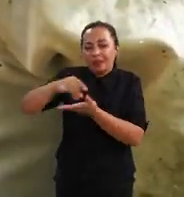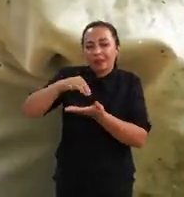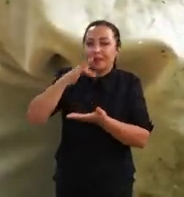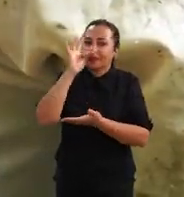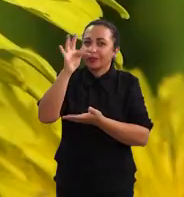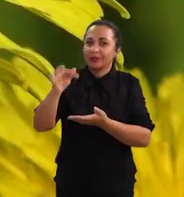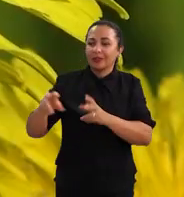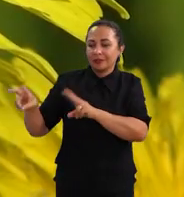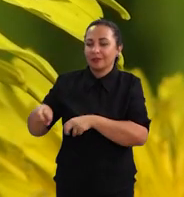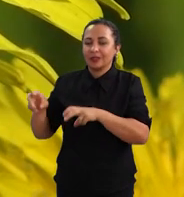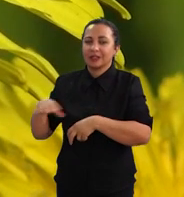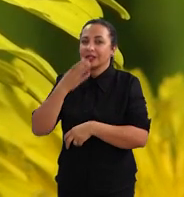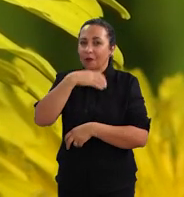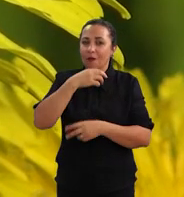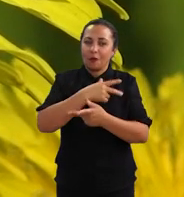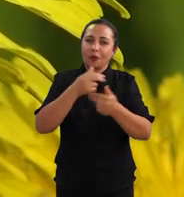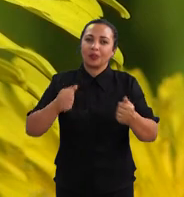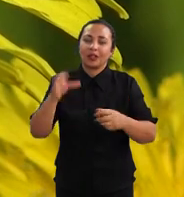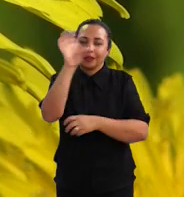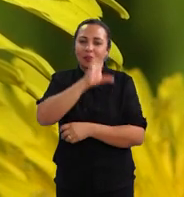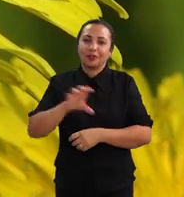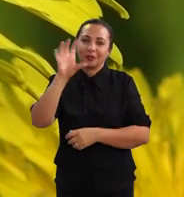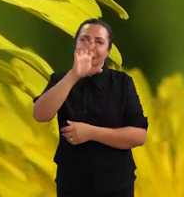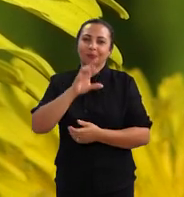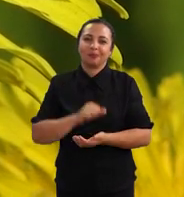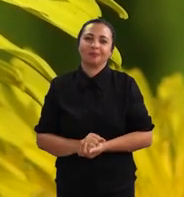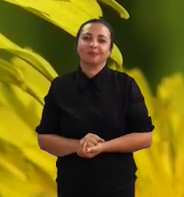nas fazendas de frutas da região.